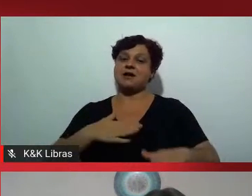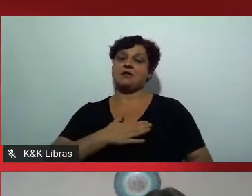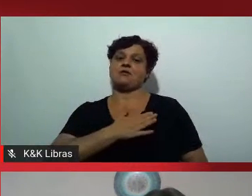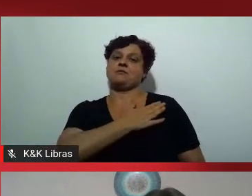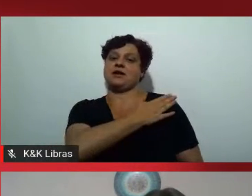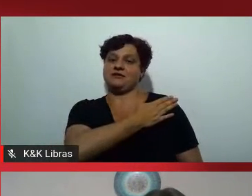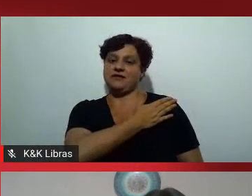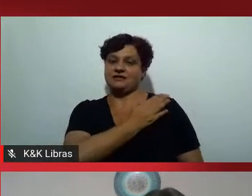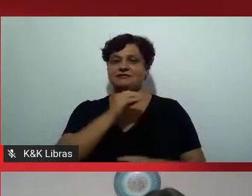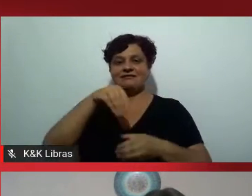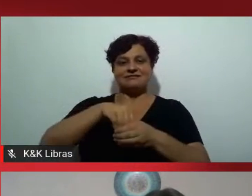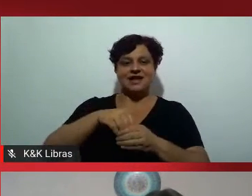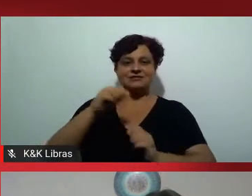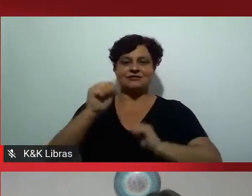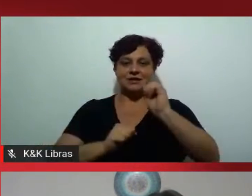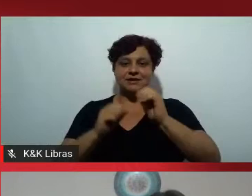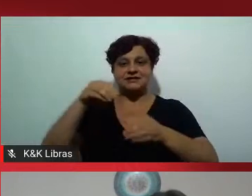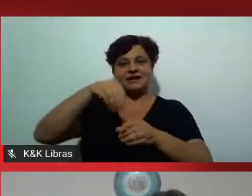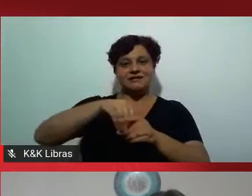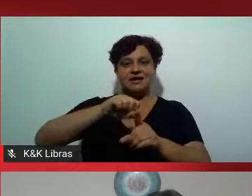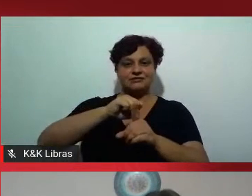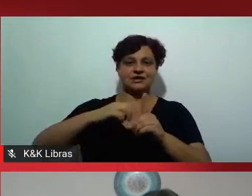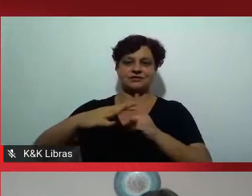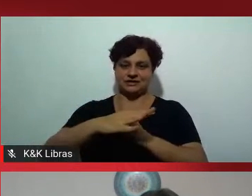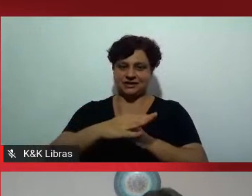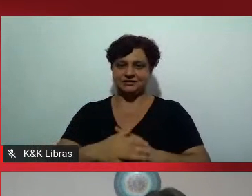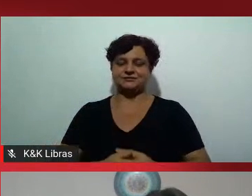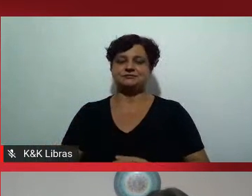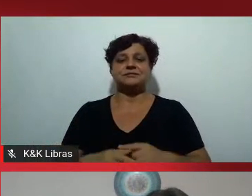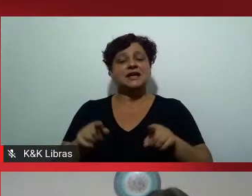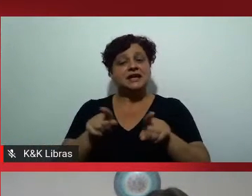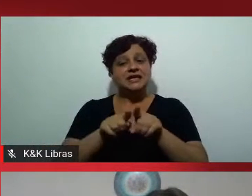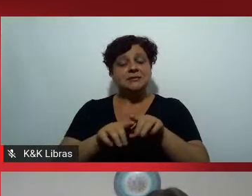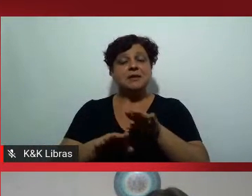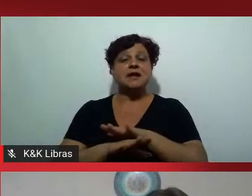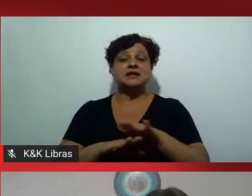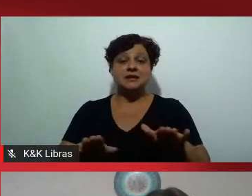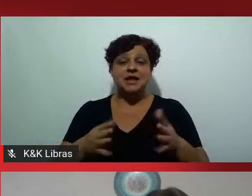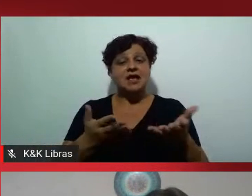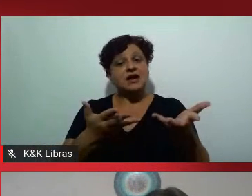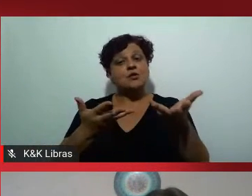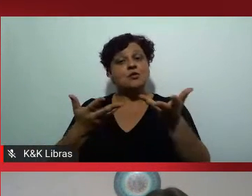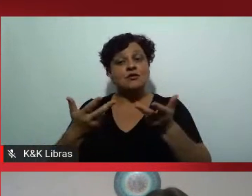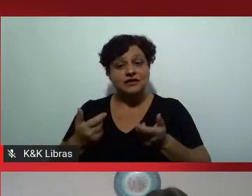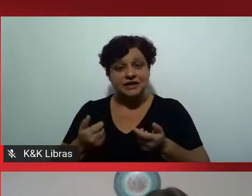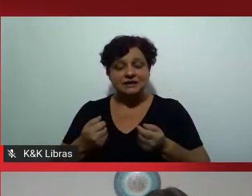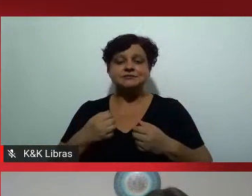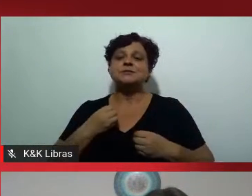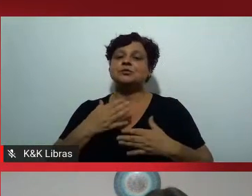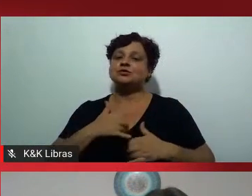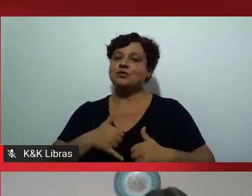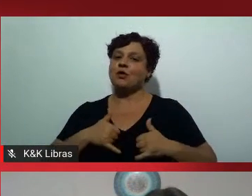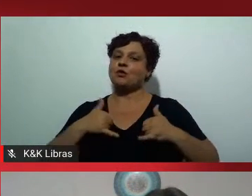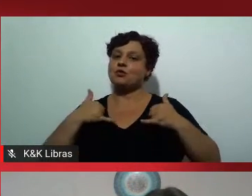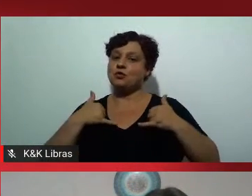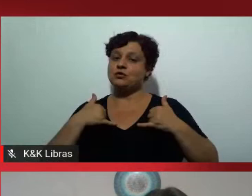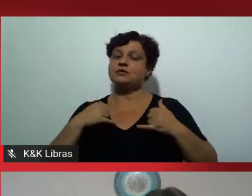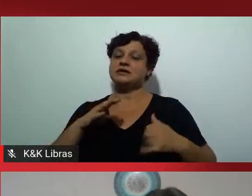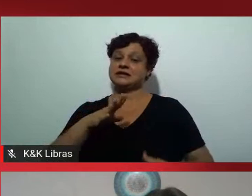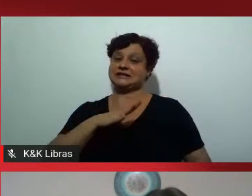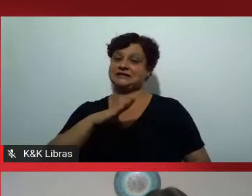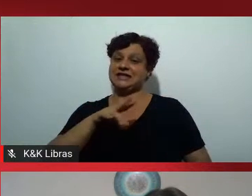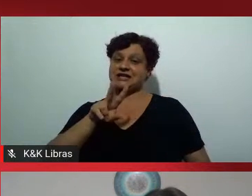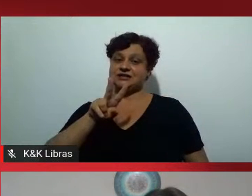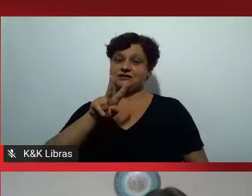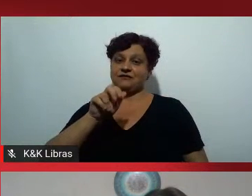é estrutural na sociedade brasileira seja vencida e finalizando o convite né a gente tem muito orgulho aqui da nossa cidade Vassouras